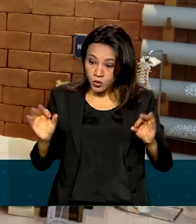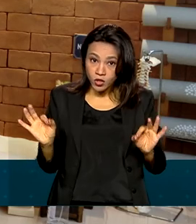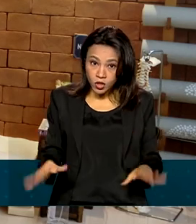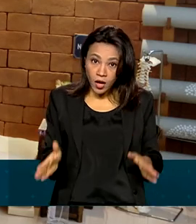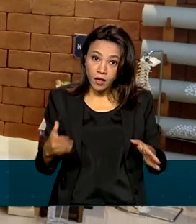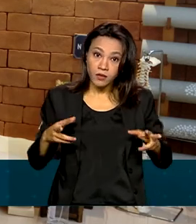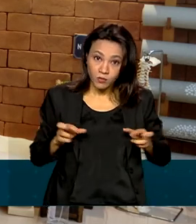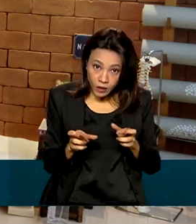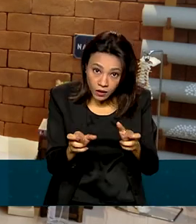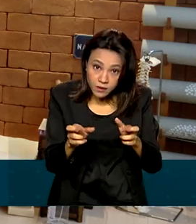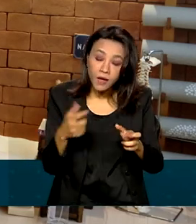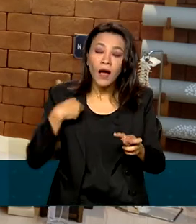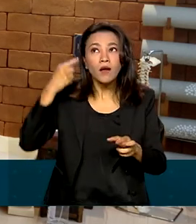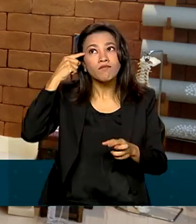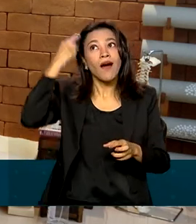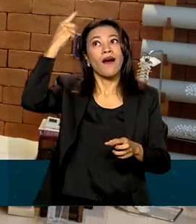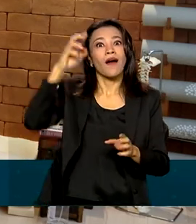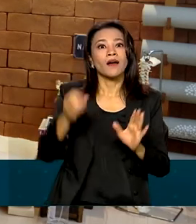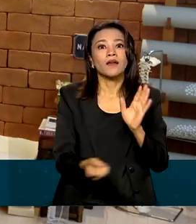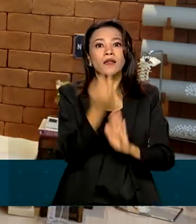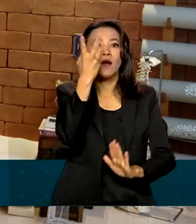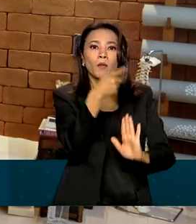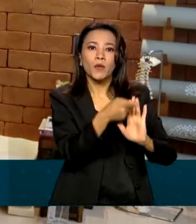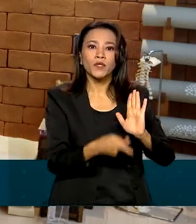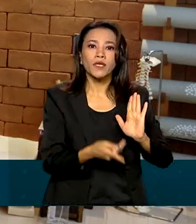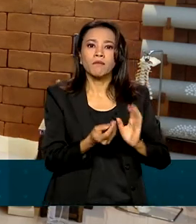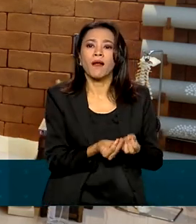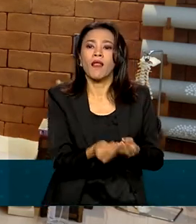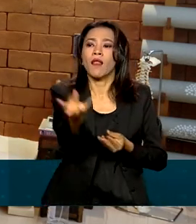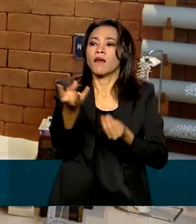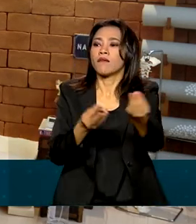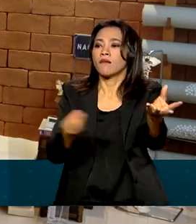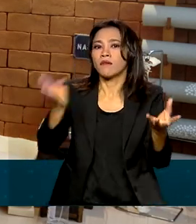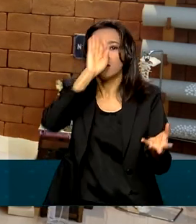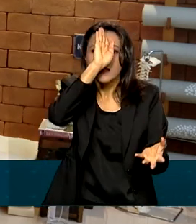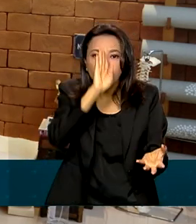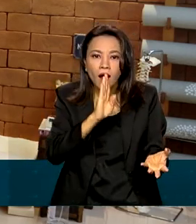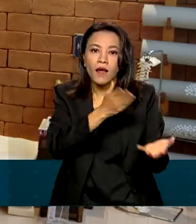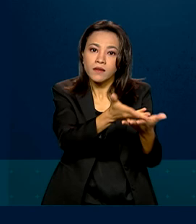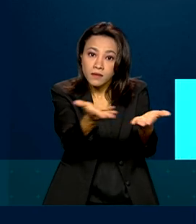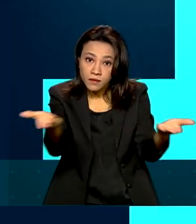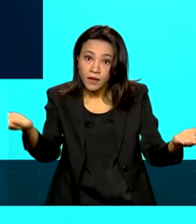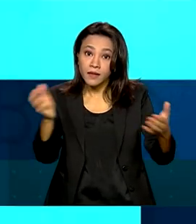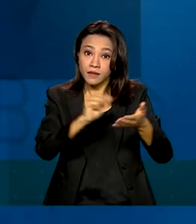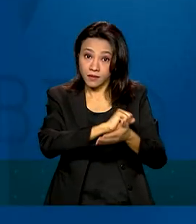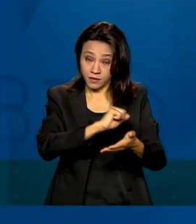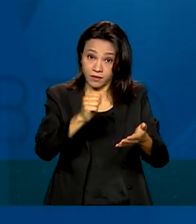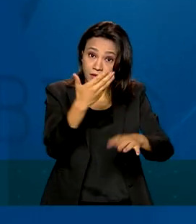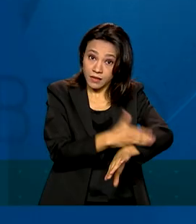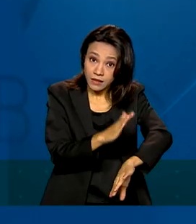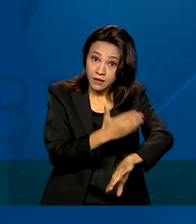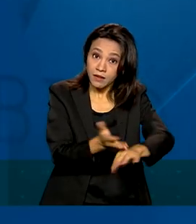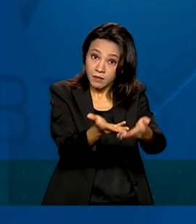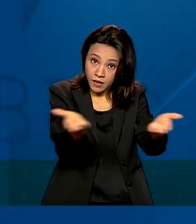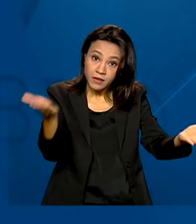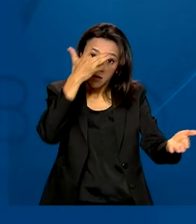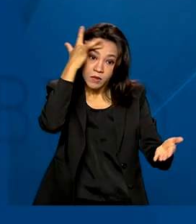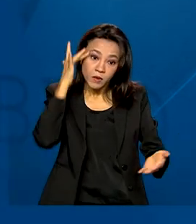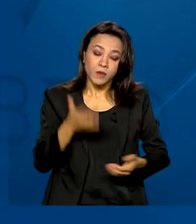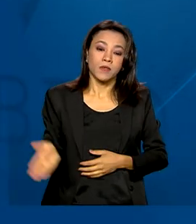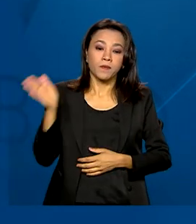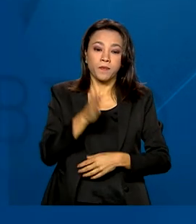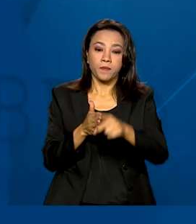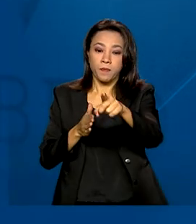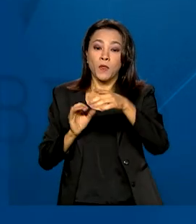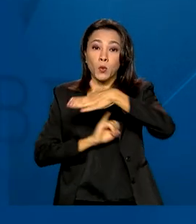um projeto que pudesse levar essas práticas gratuitamente para os pacientes oncológicos. O Instituto Nacional do Câncer estima